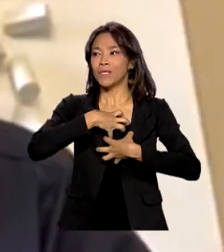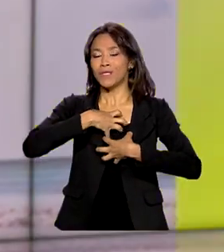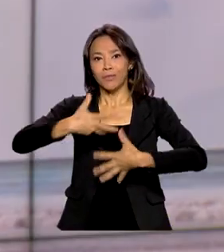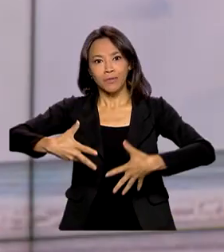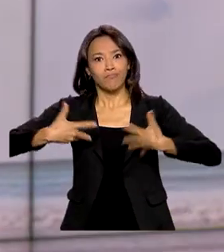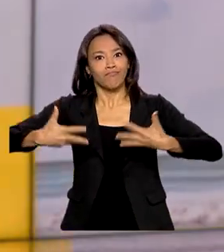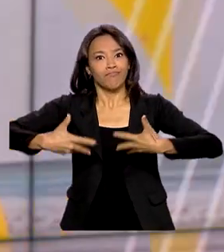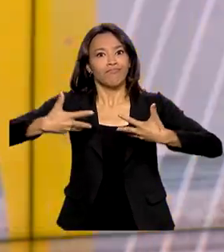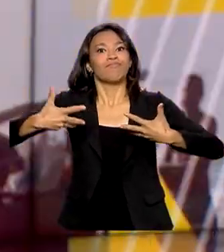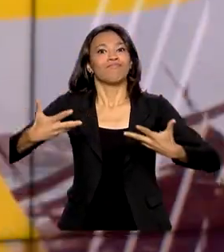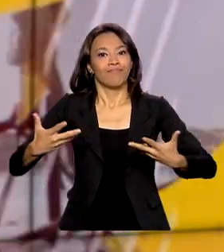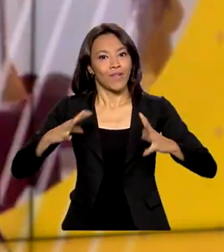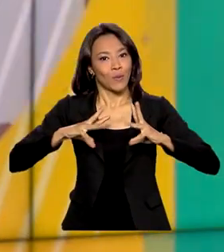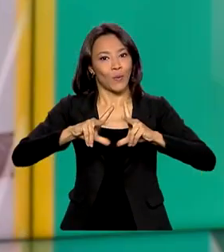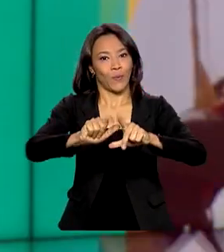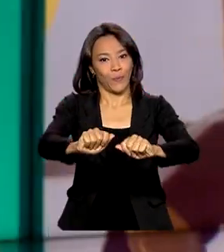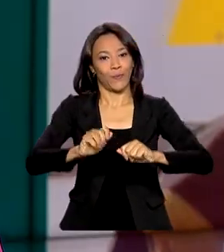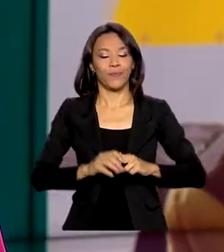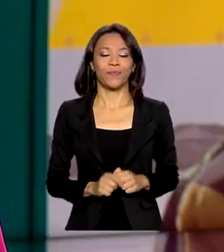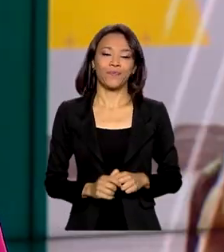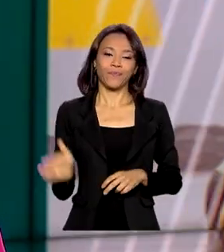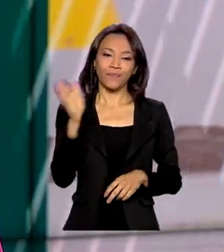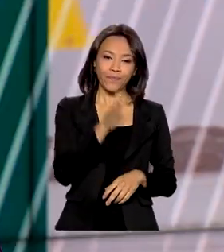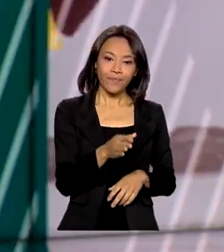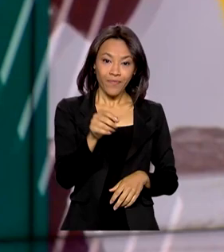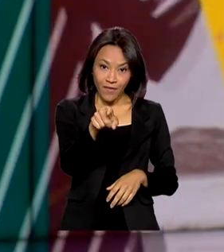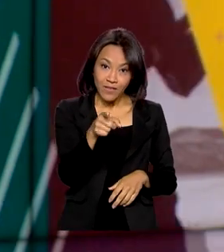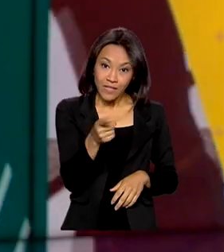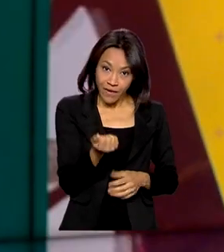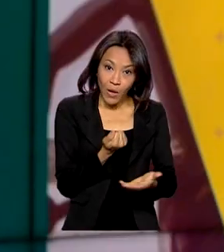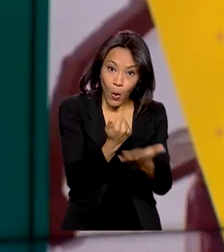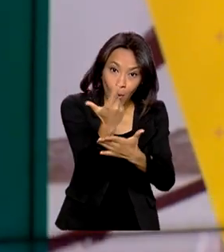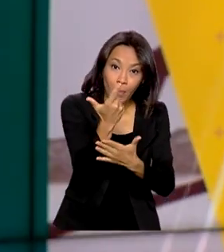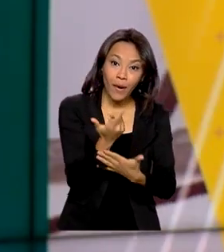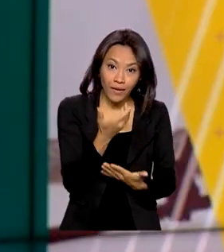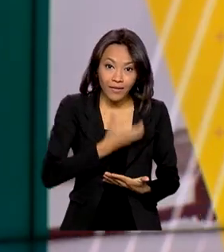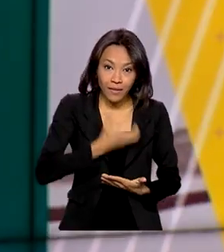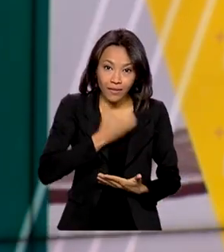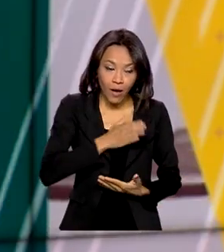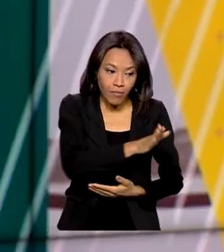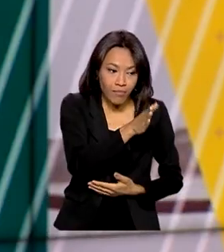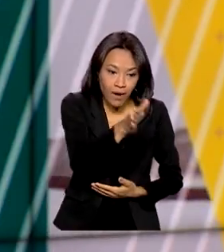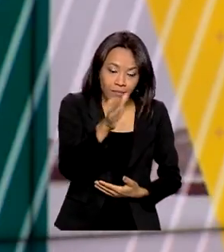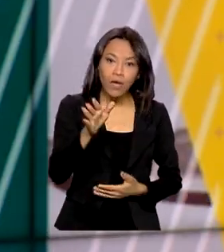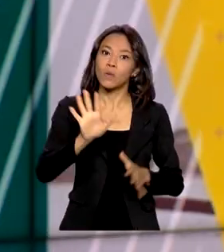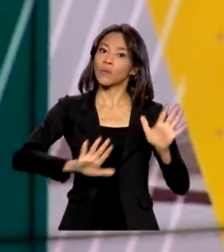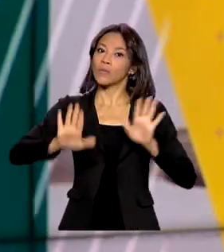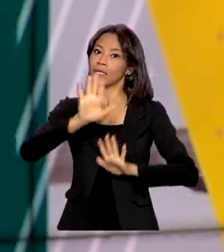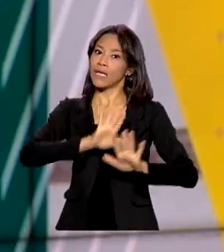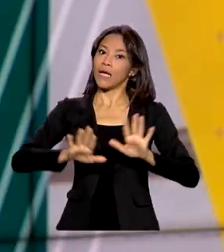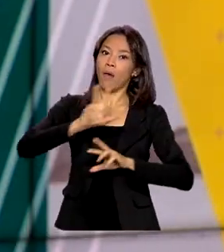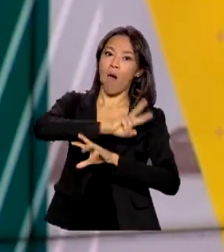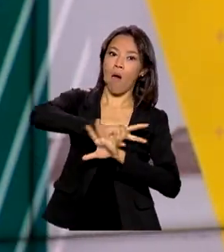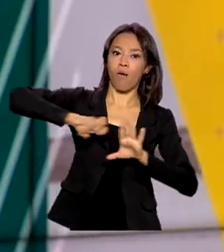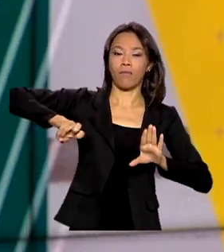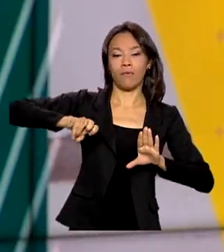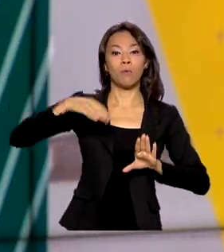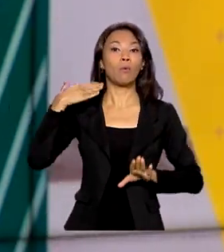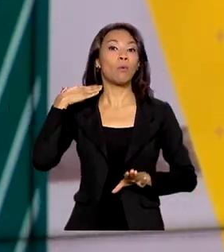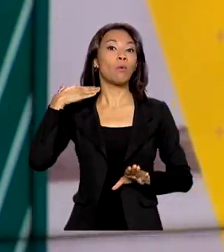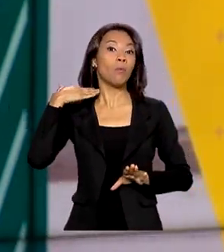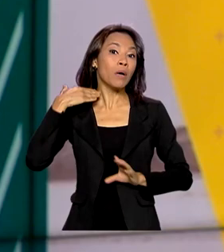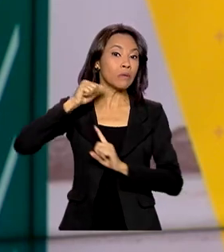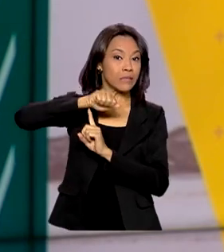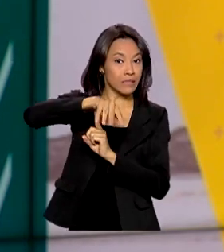todos. E para quem vai às compras de Natal, atenção! Para evitar golpes, o Banco Central adotou medidas de